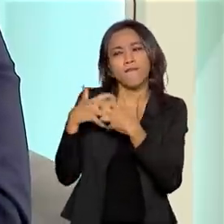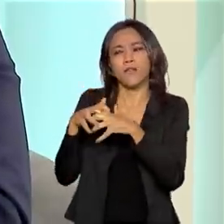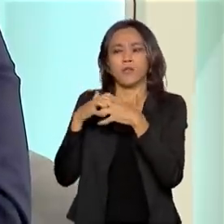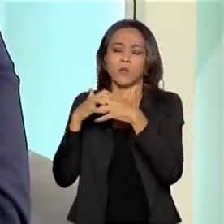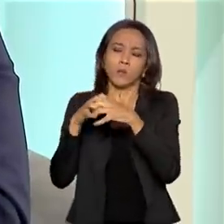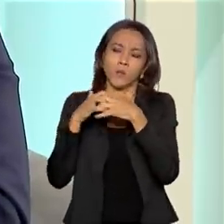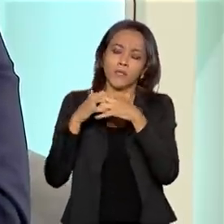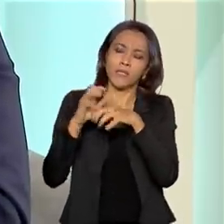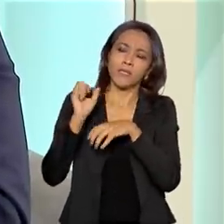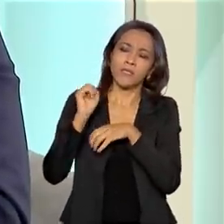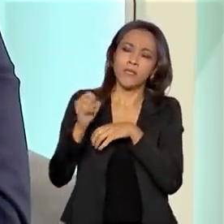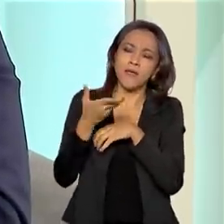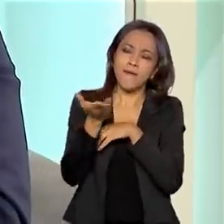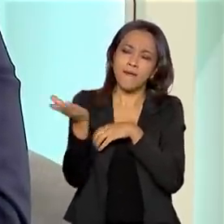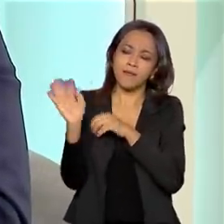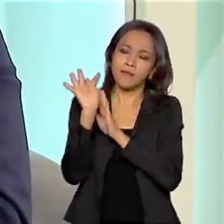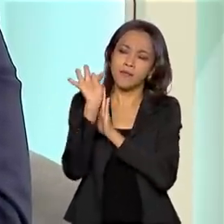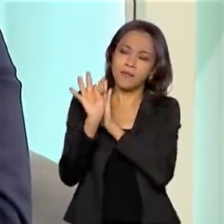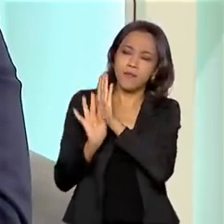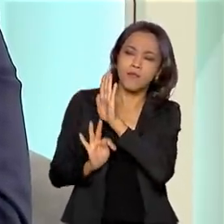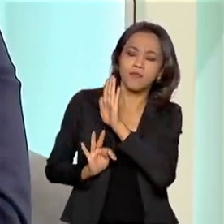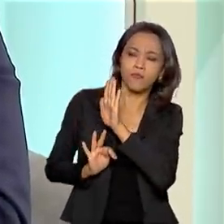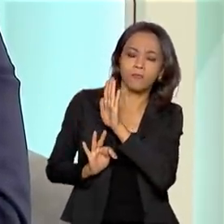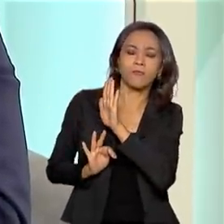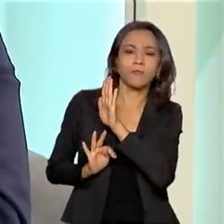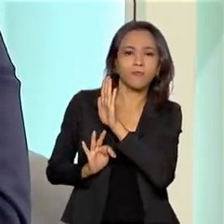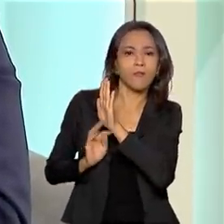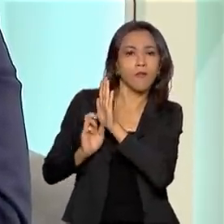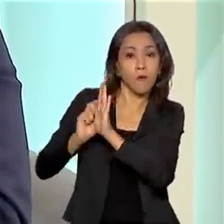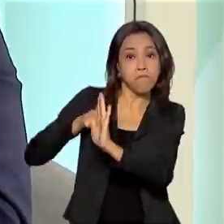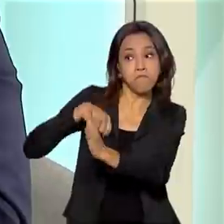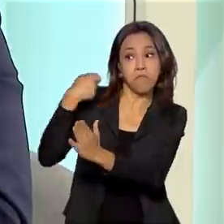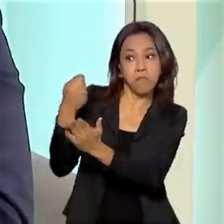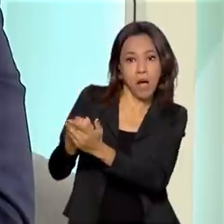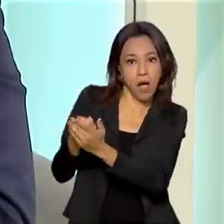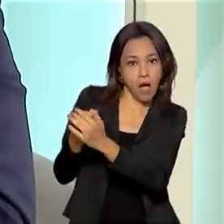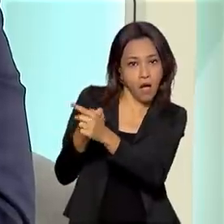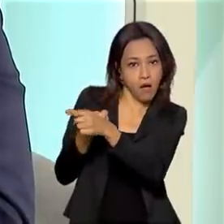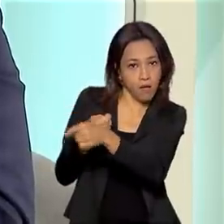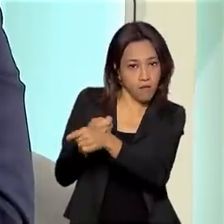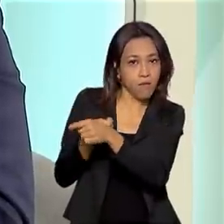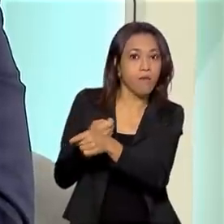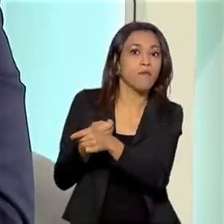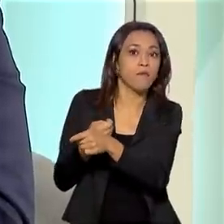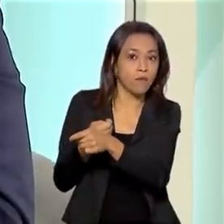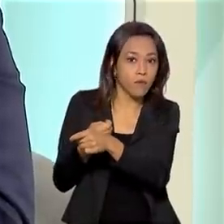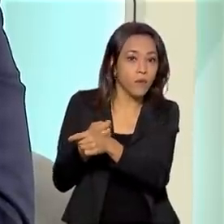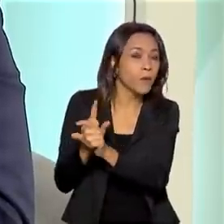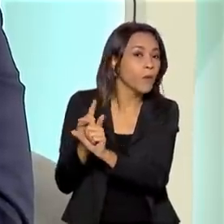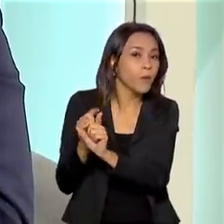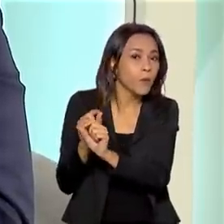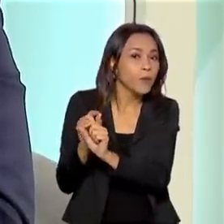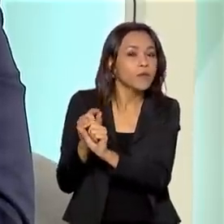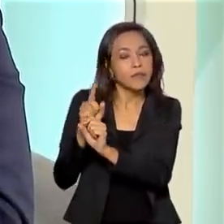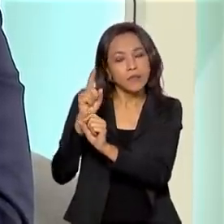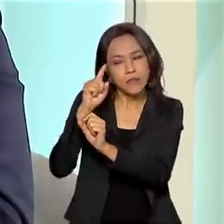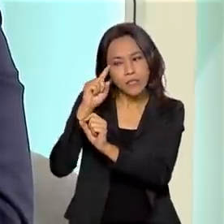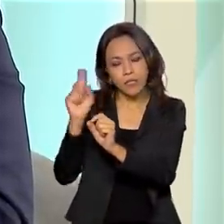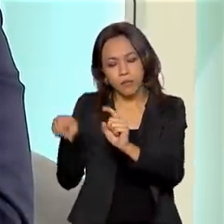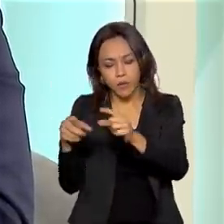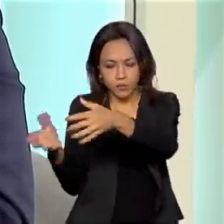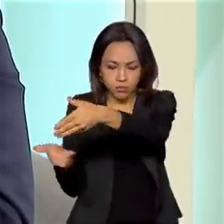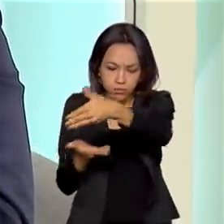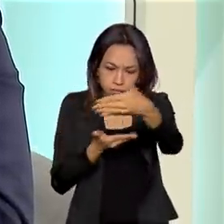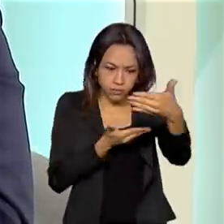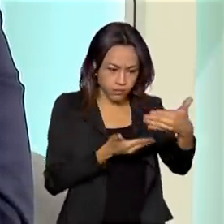se esses textos críticos, por terem sido pagos, se ele tem a isenção de análise que muitas